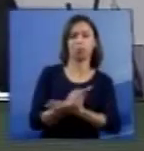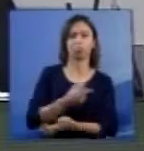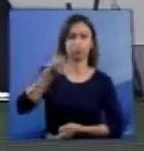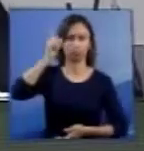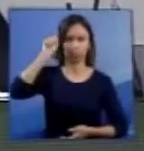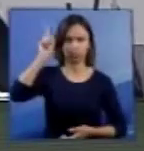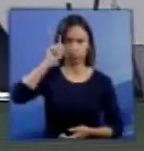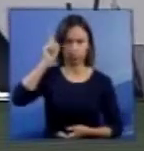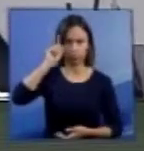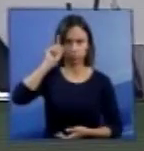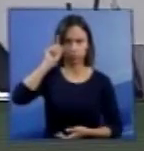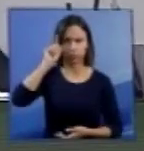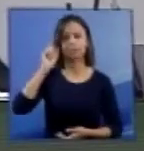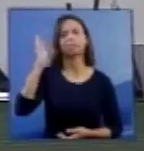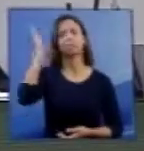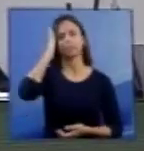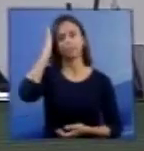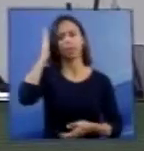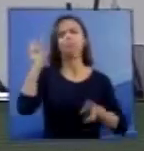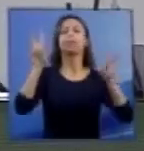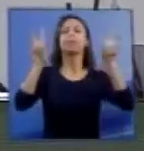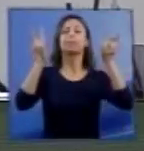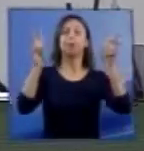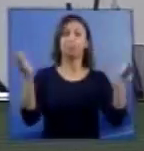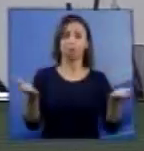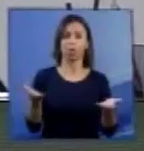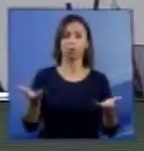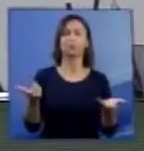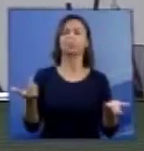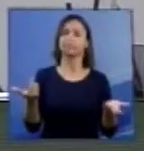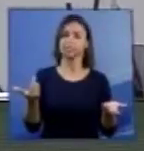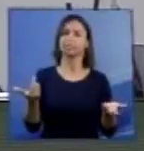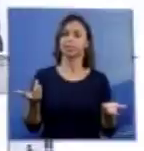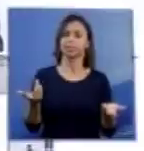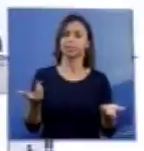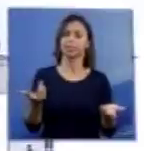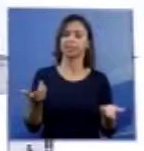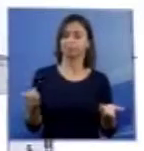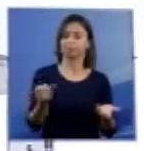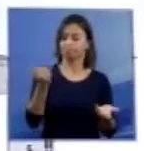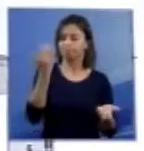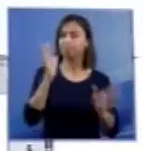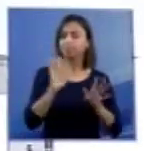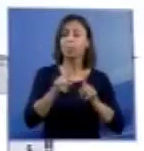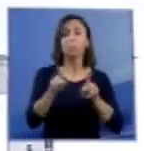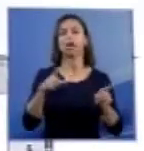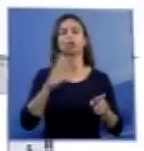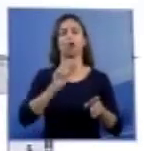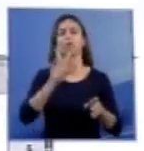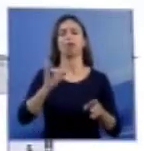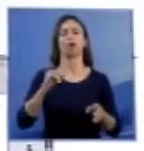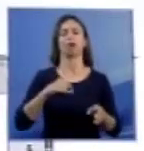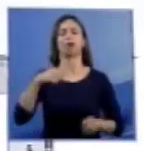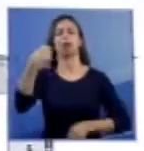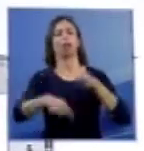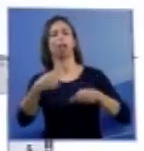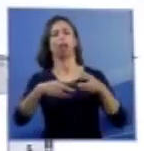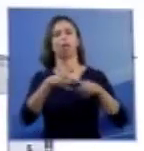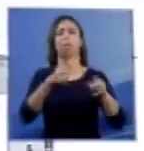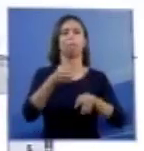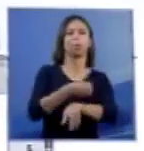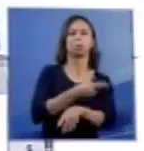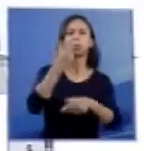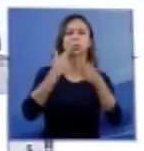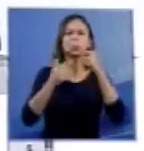o tema é de altíssima sensibilidade, mas não apelaremos de maneira alguma para as emoções,